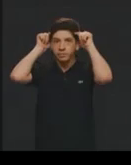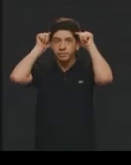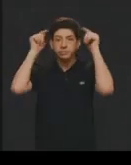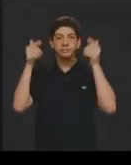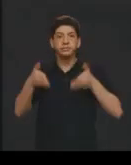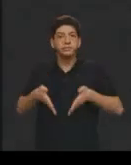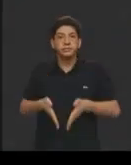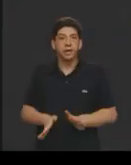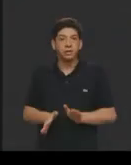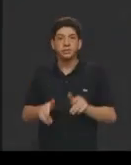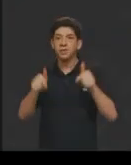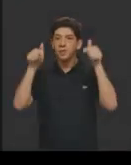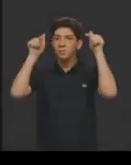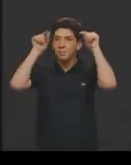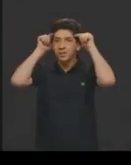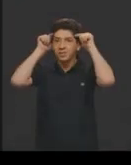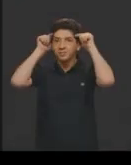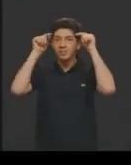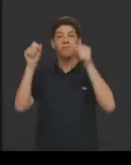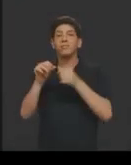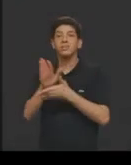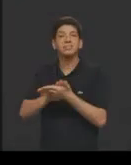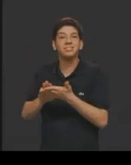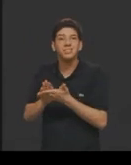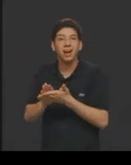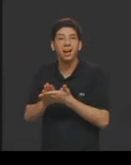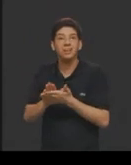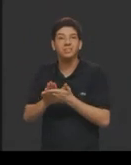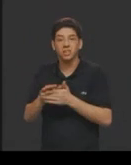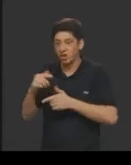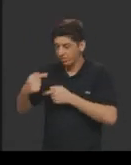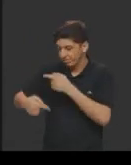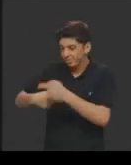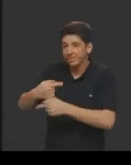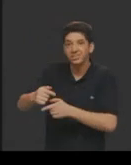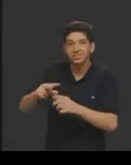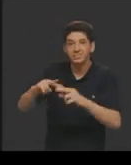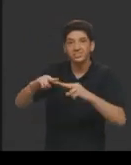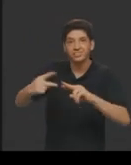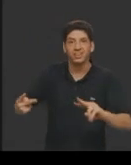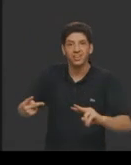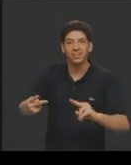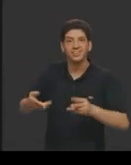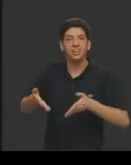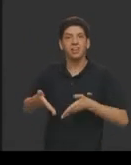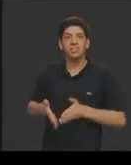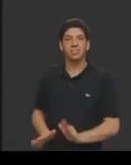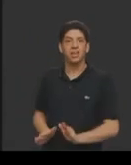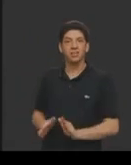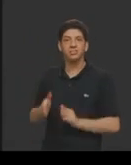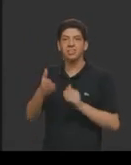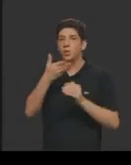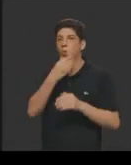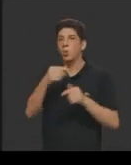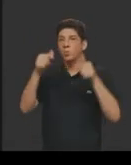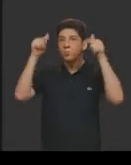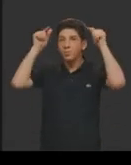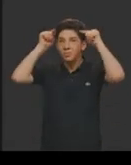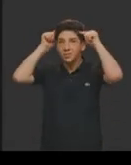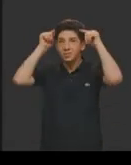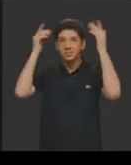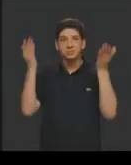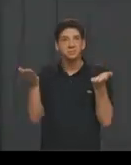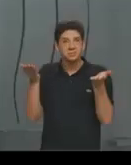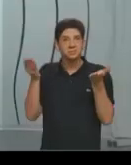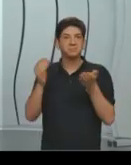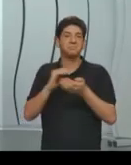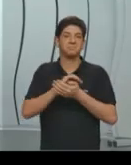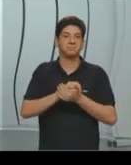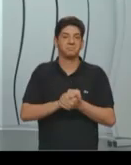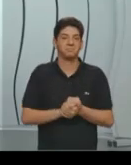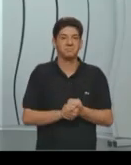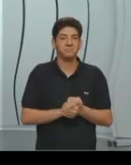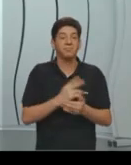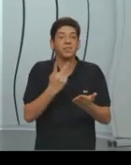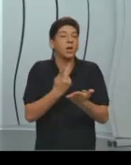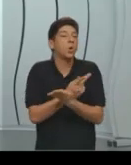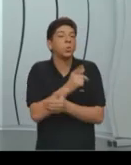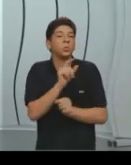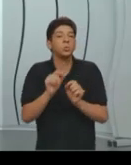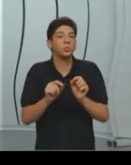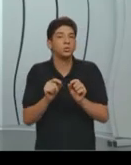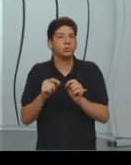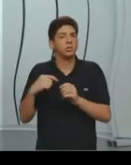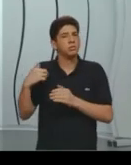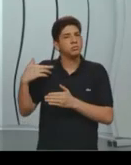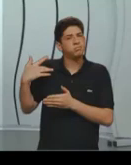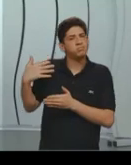e desde o começo ele era, ele foi destinado a esse processo, né? E aí o que acontece? Ao longo da história a gente